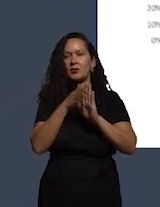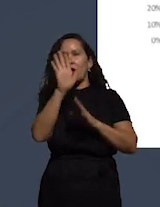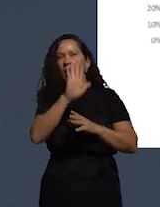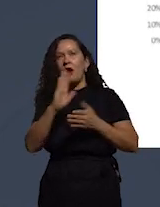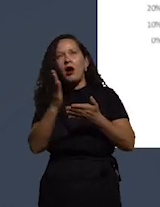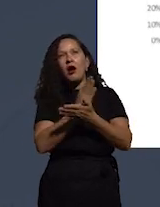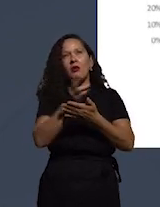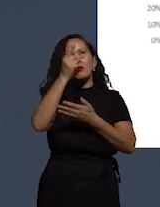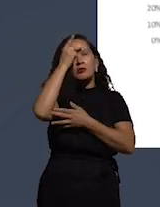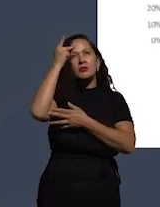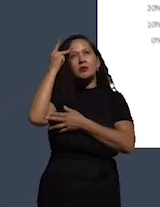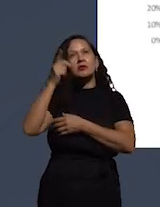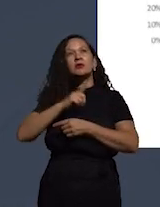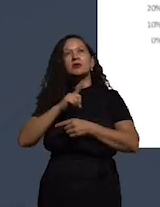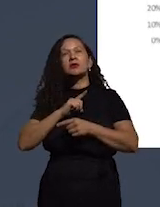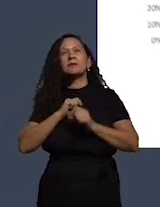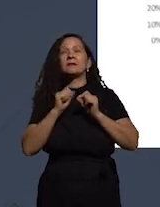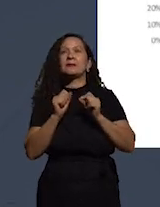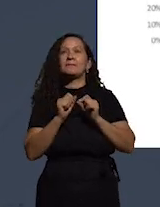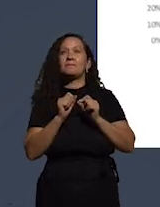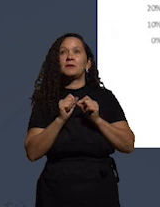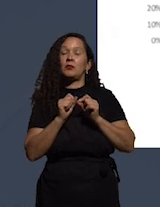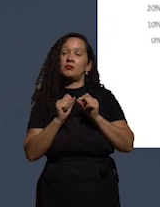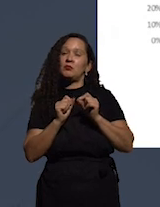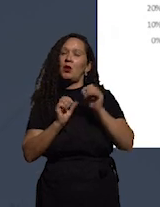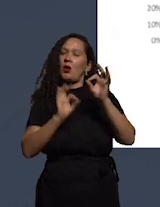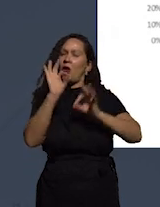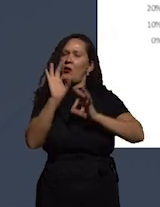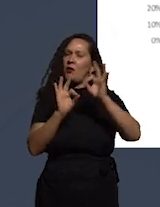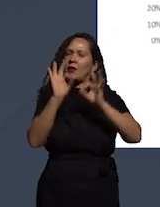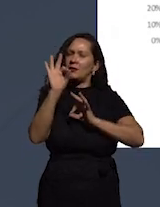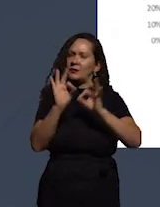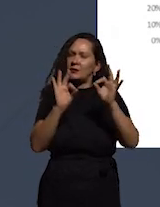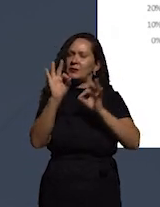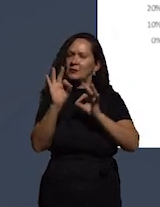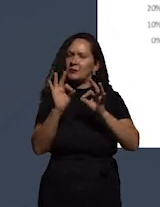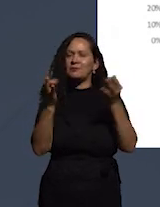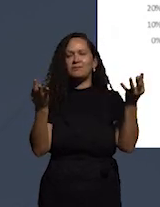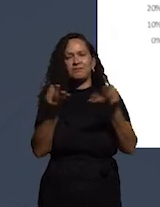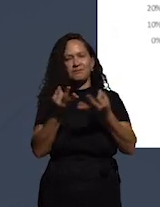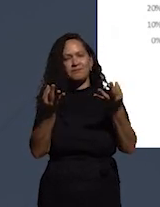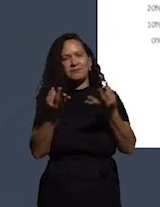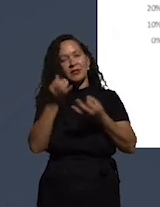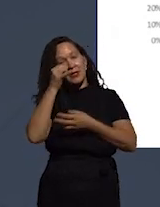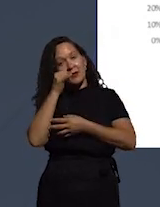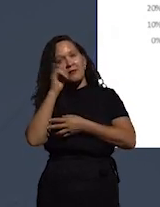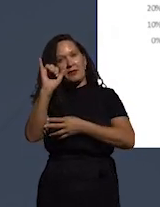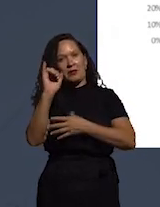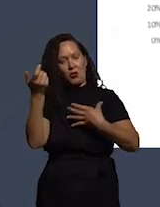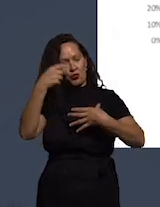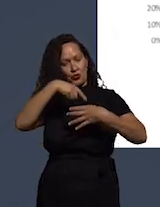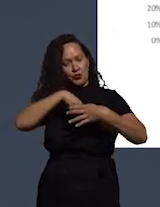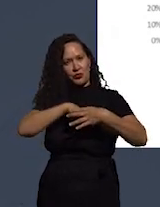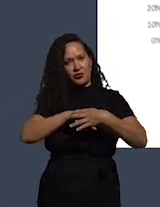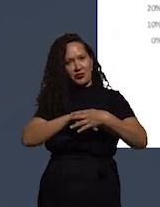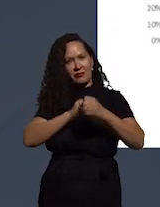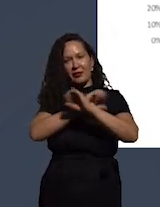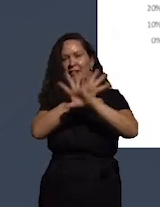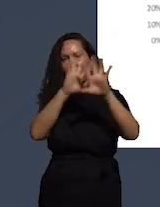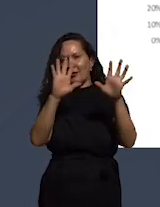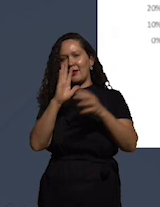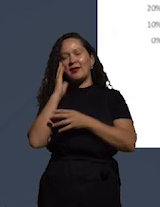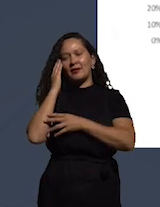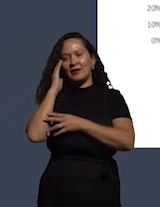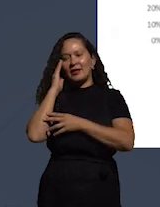privilégios e outras são discriminadas. Então, para fazer isso menos abstrato, claro que sei que todos entenderam o que eu disse, mas